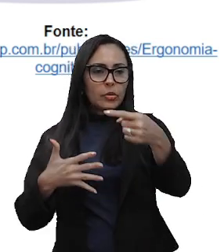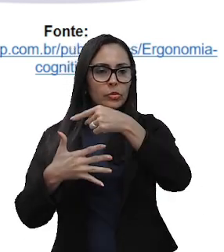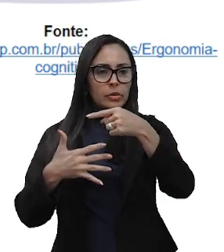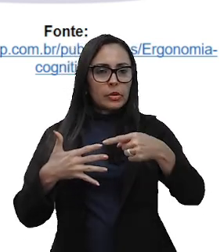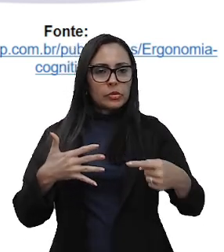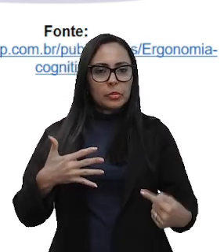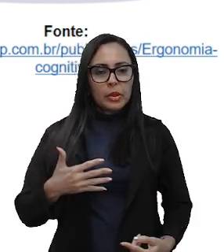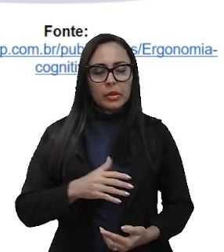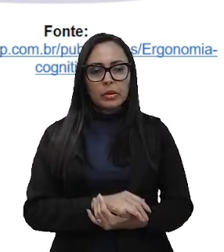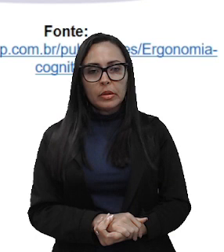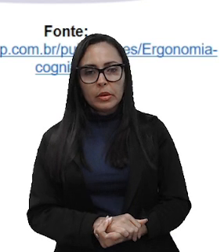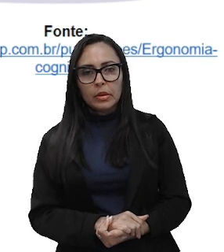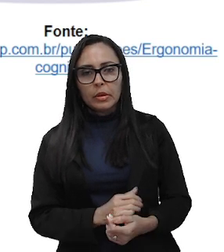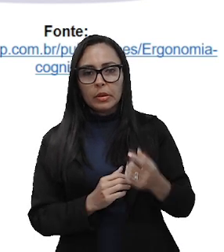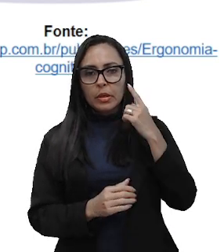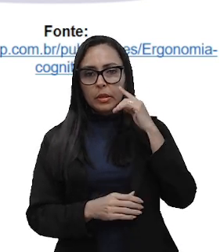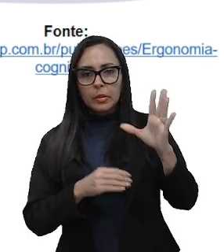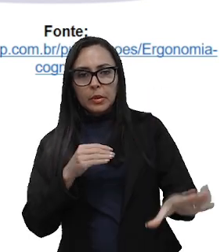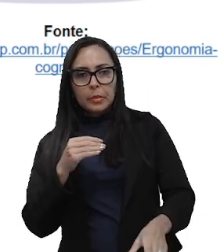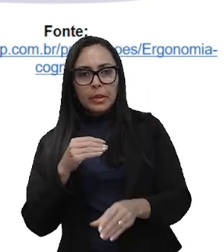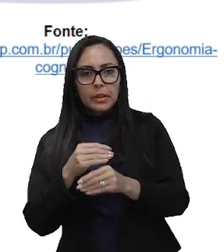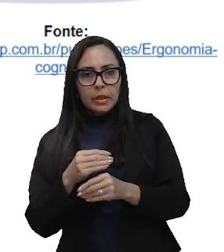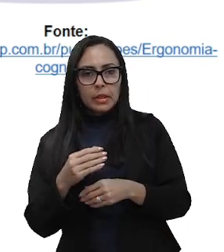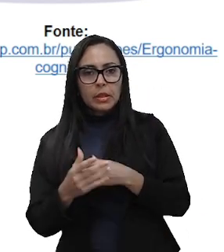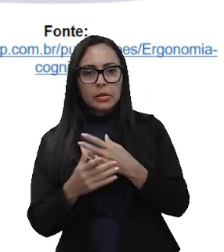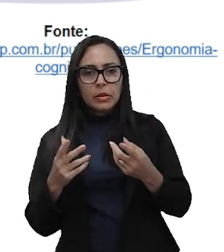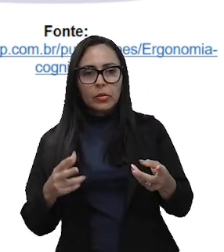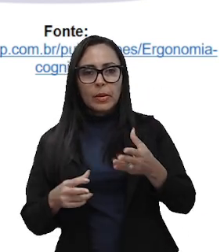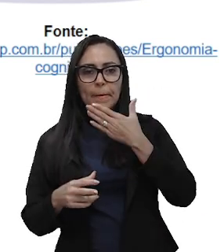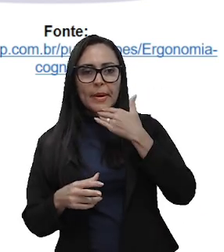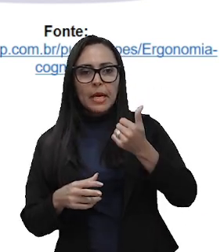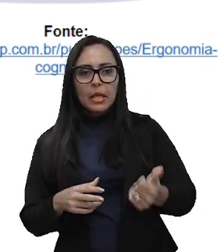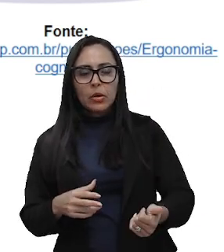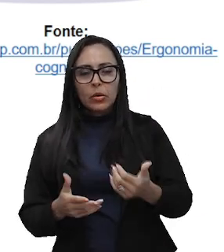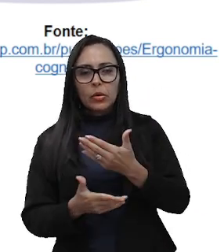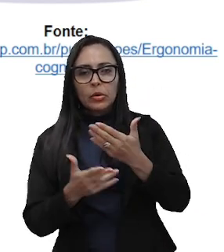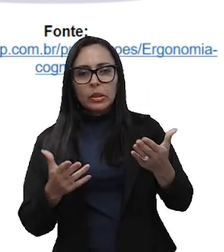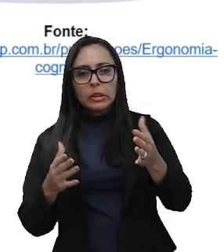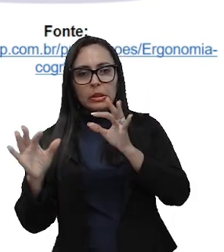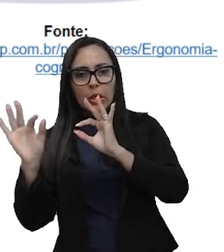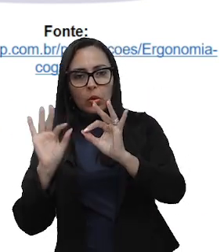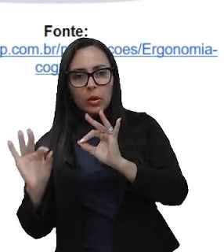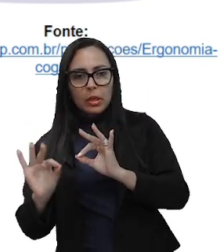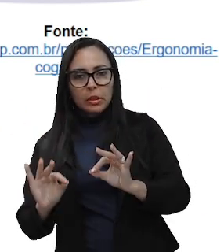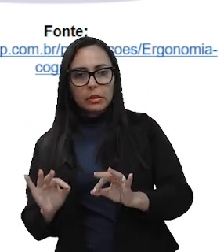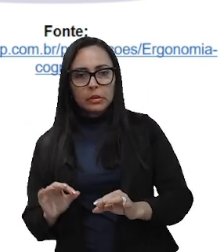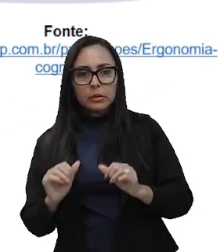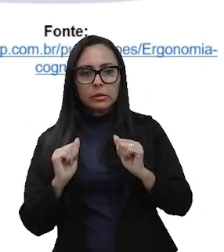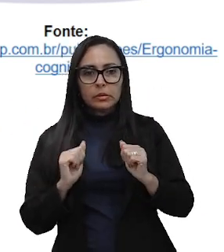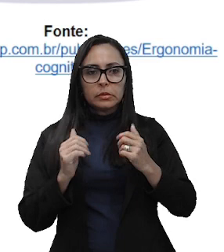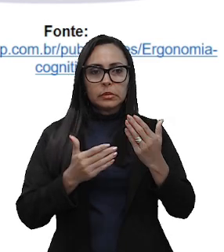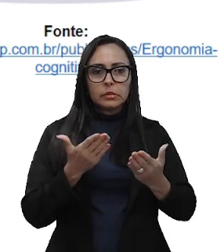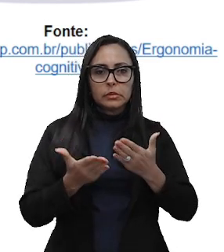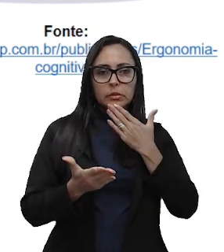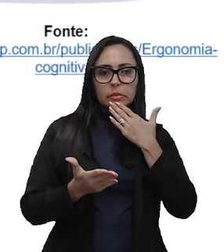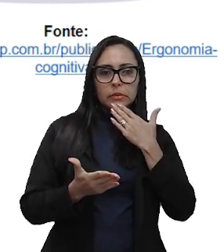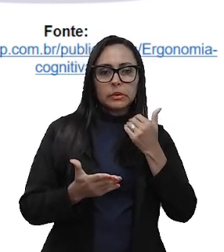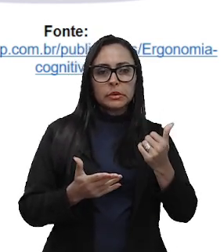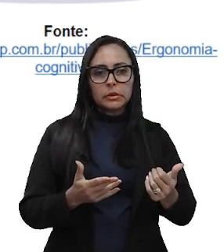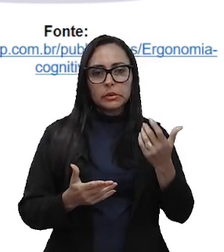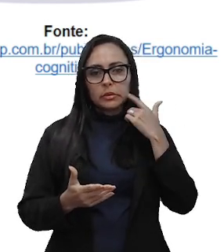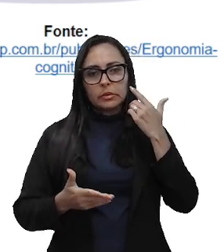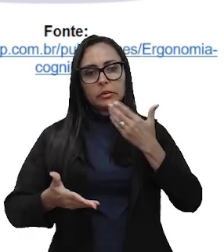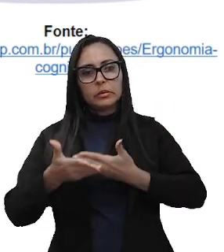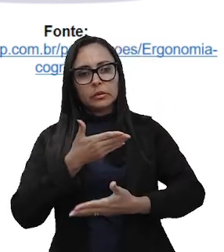aspectos. A implementação de ações que visam melhorar a ergonomia organizacional poderá promover melhoria na